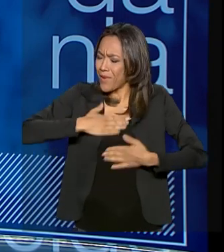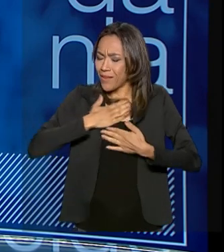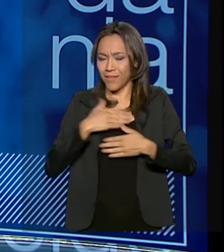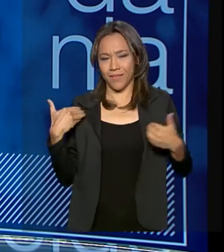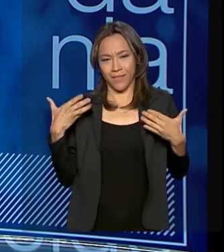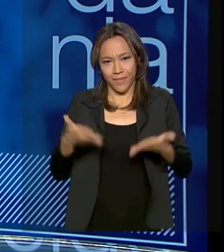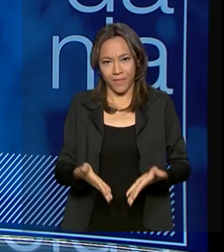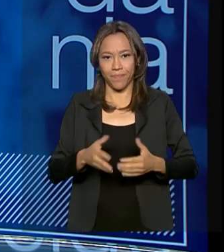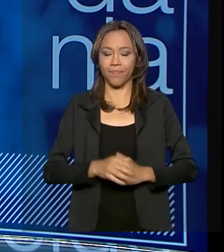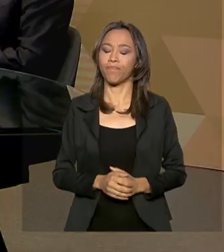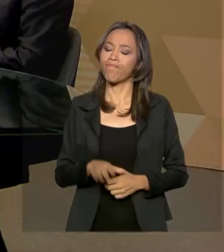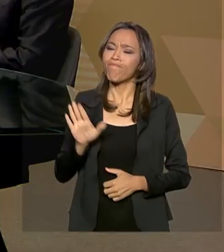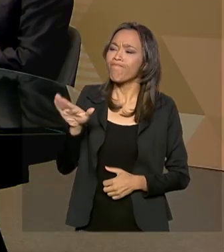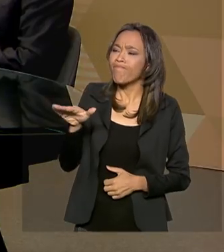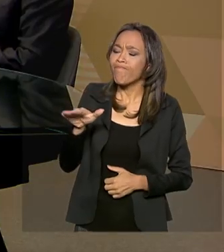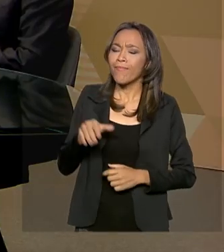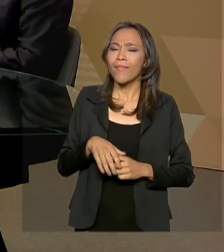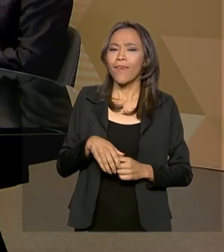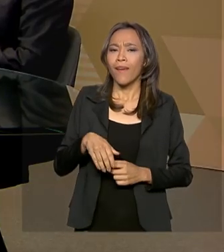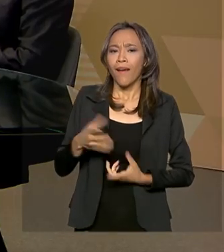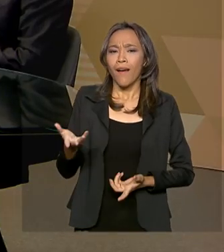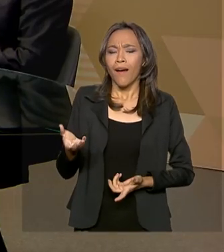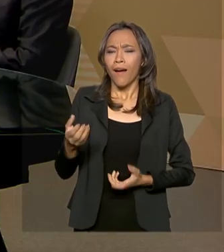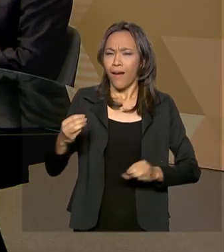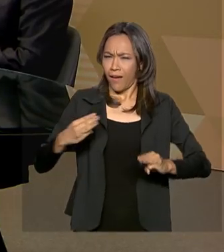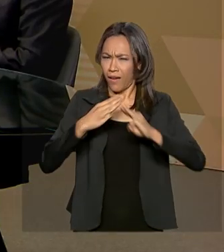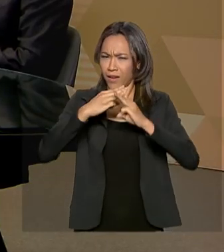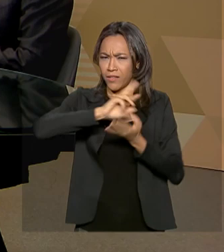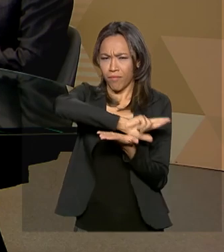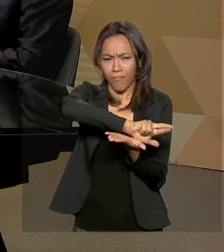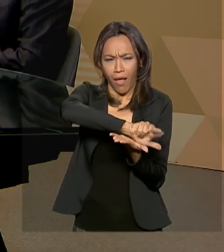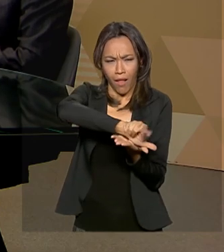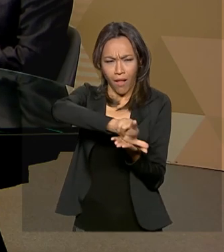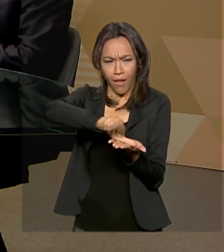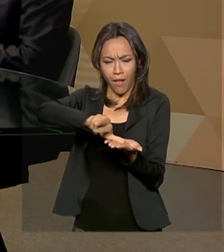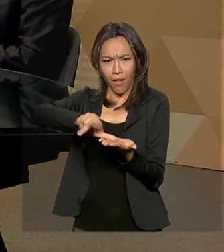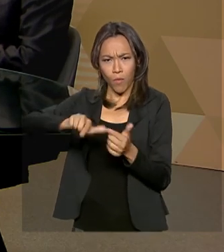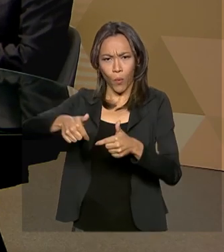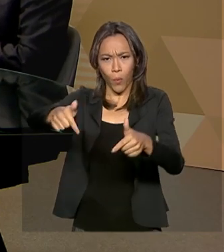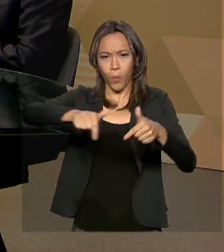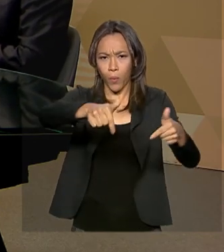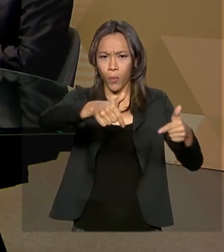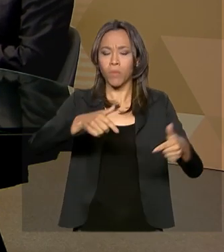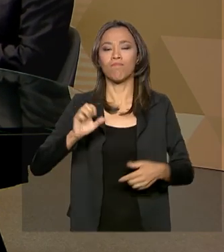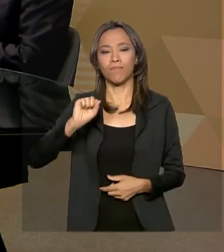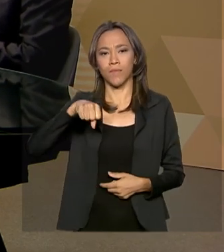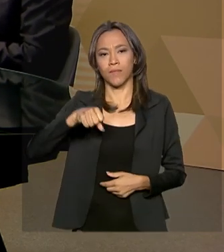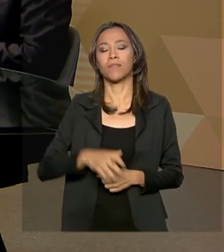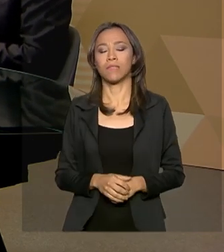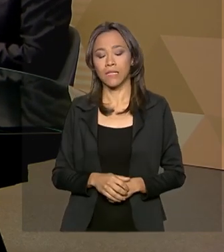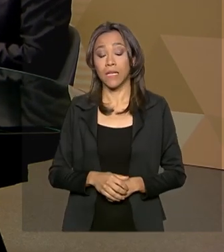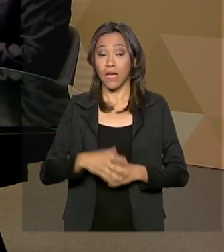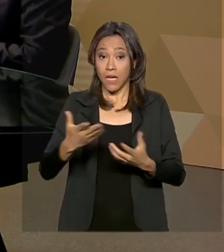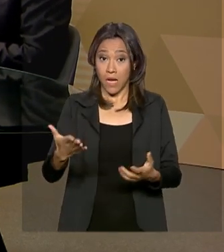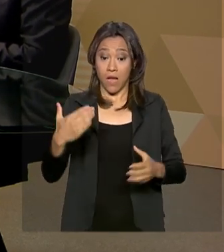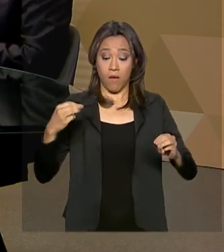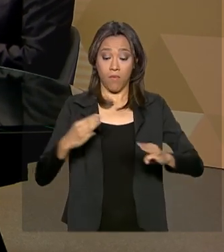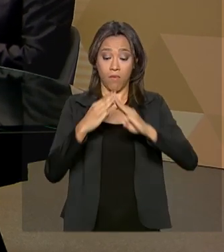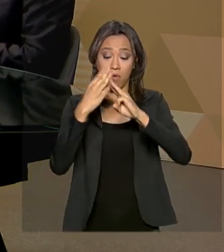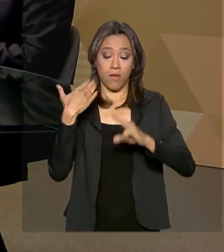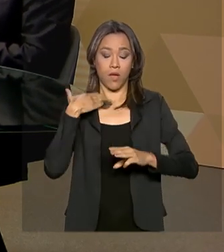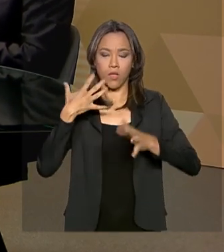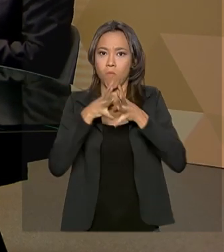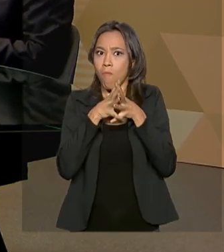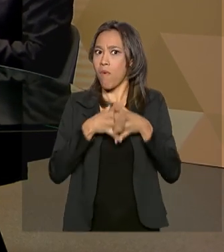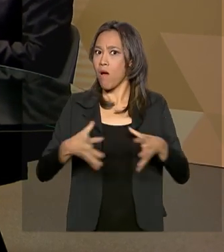estar aqui. A Caixa tem várias dimensões, presidente? Sim. A Caixa é o maior banco do Brasil,